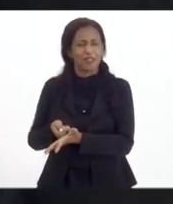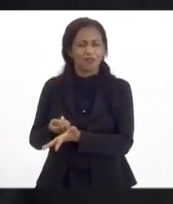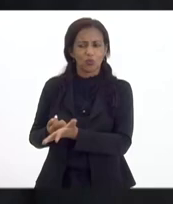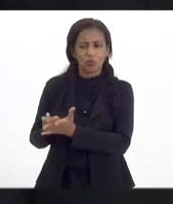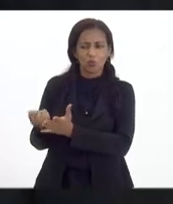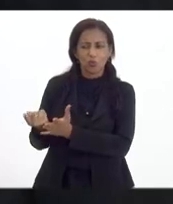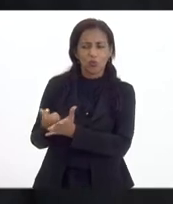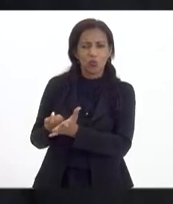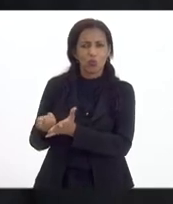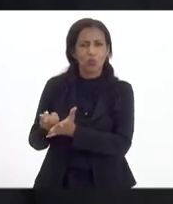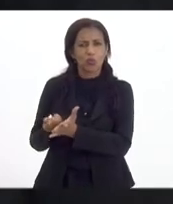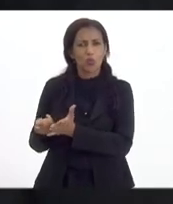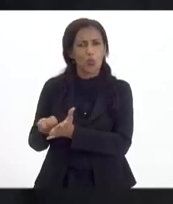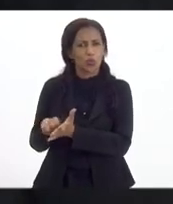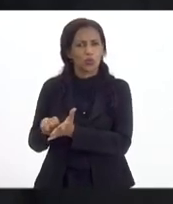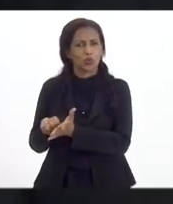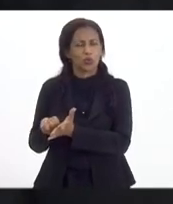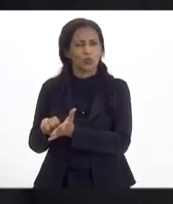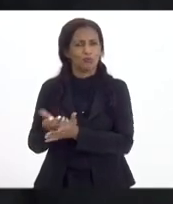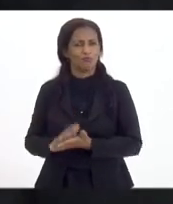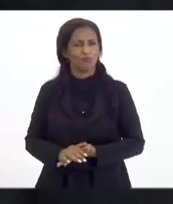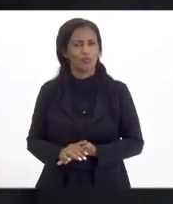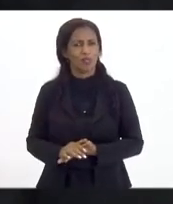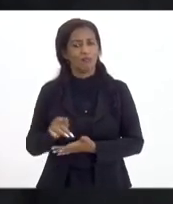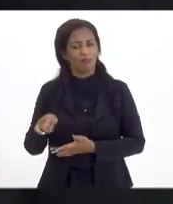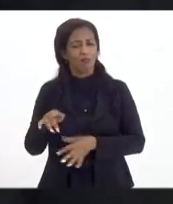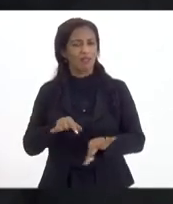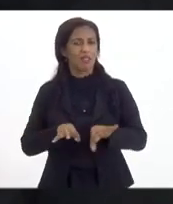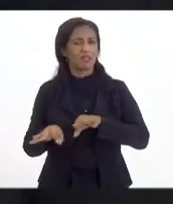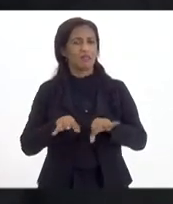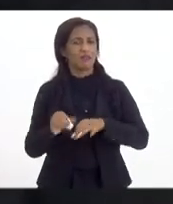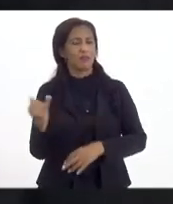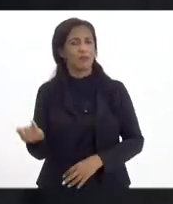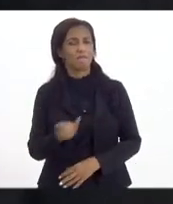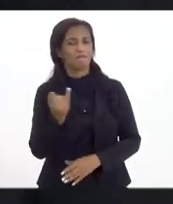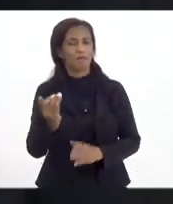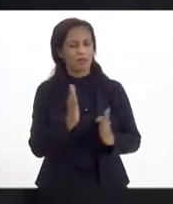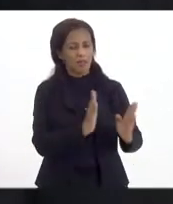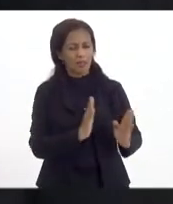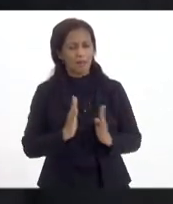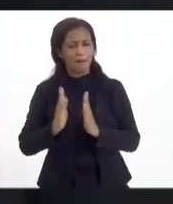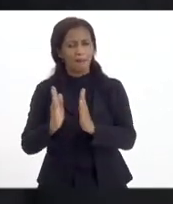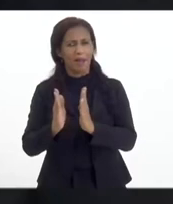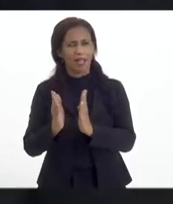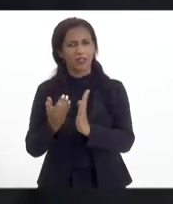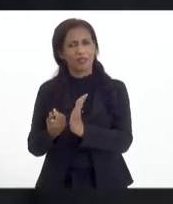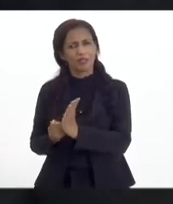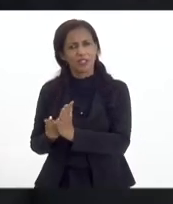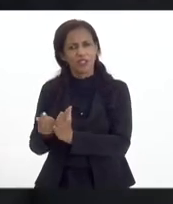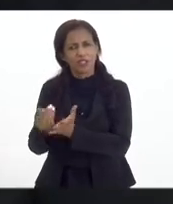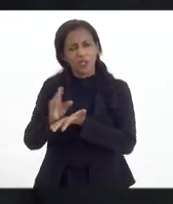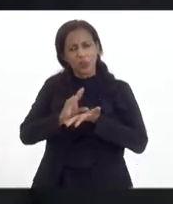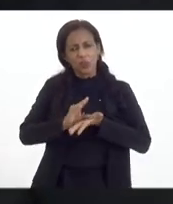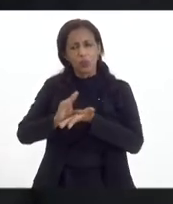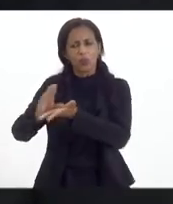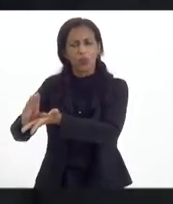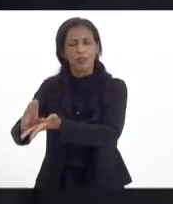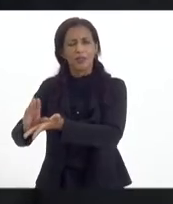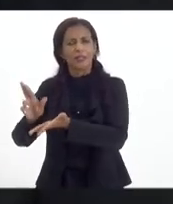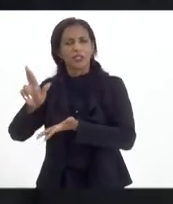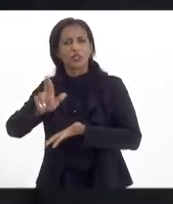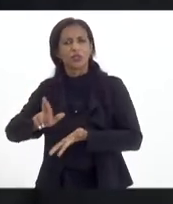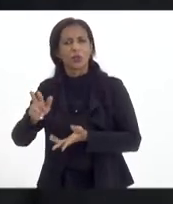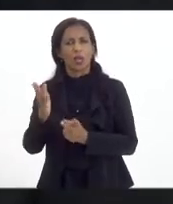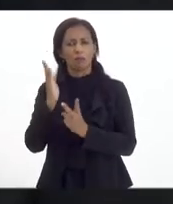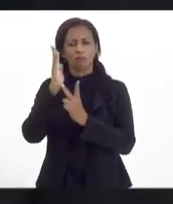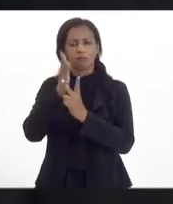custos de financiamento. Dessa forma, importante que parte desse recurso do Fundo Soberano seja utilizado em